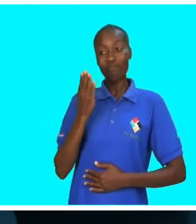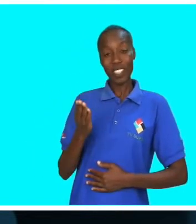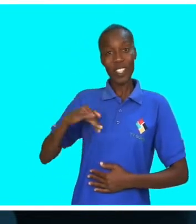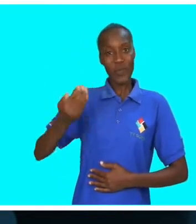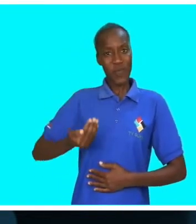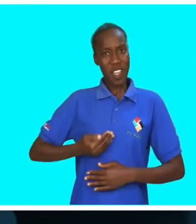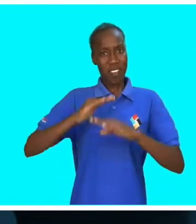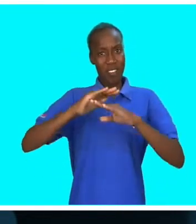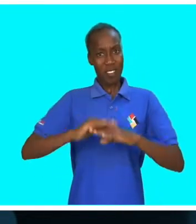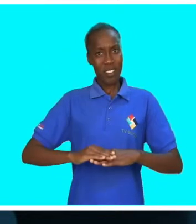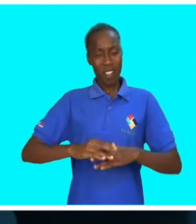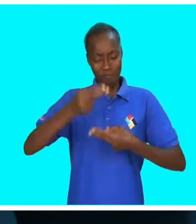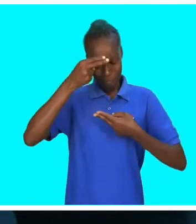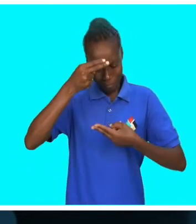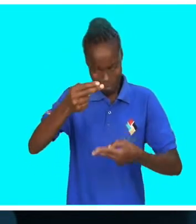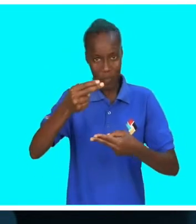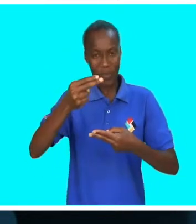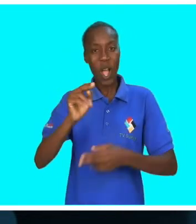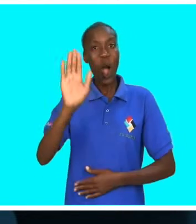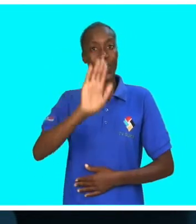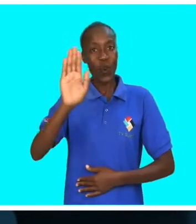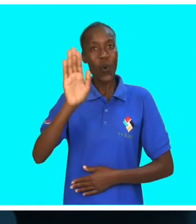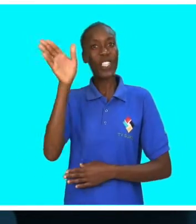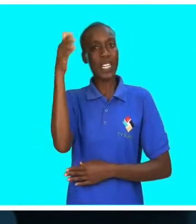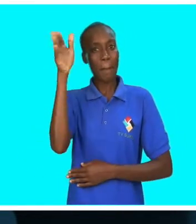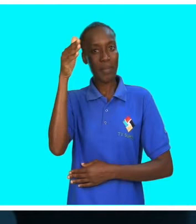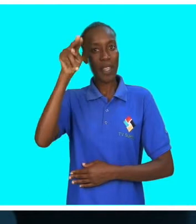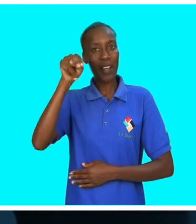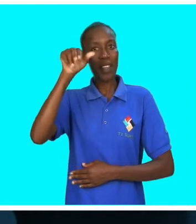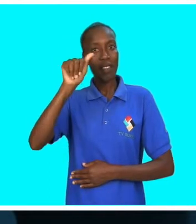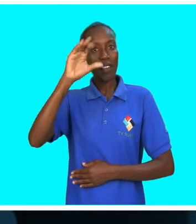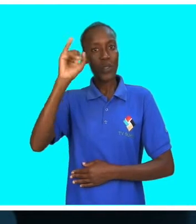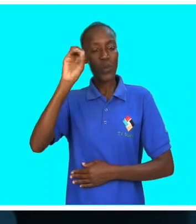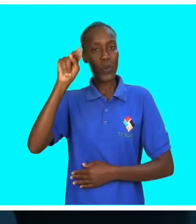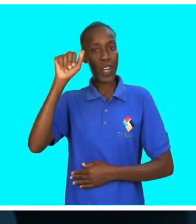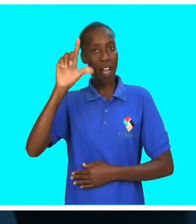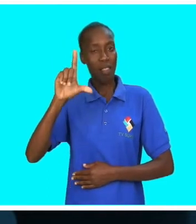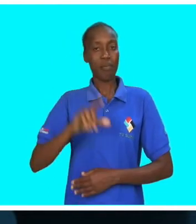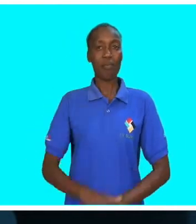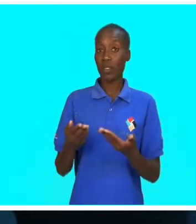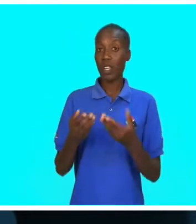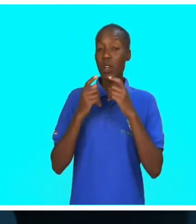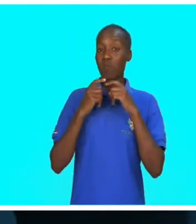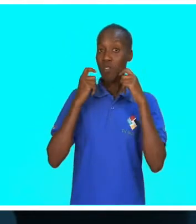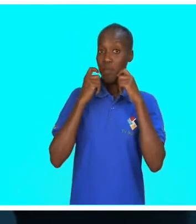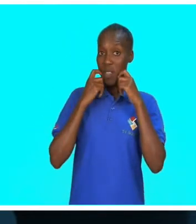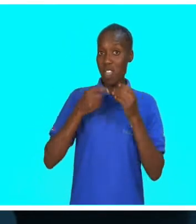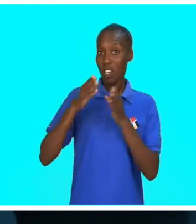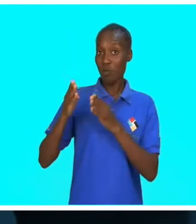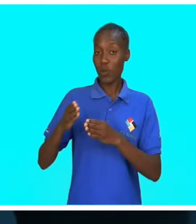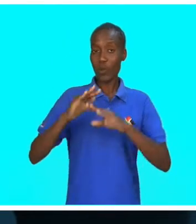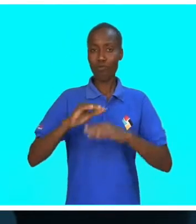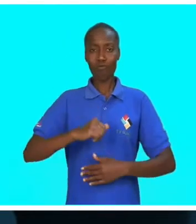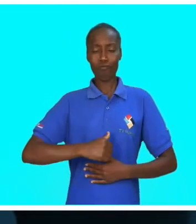atleta tem sabido dignificar as cores da bandeira nacional. O povo moçambicano